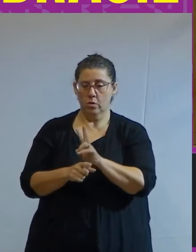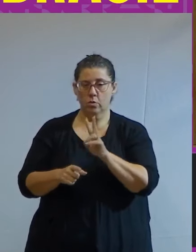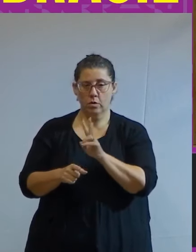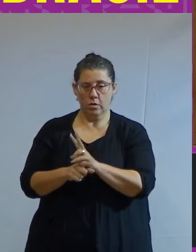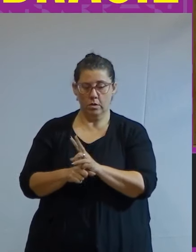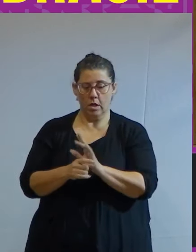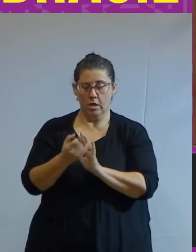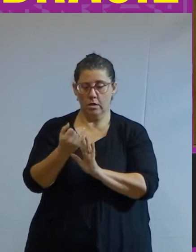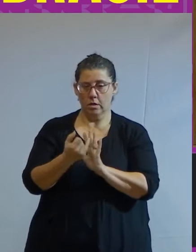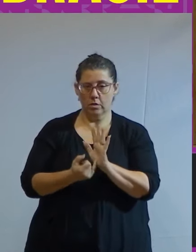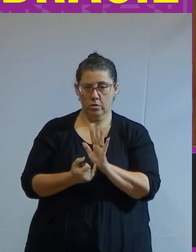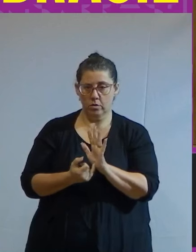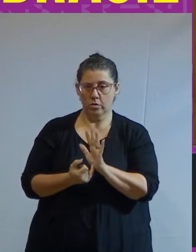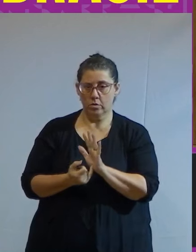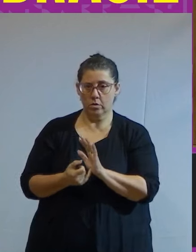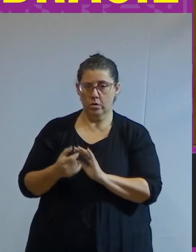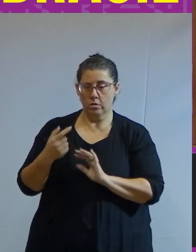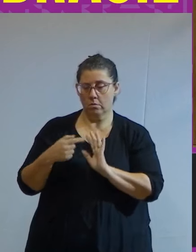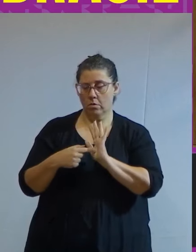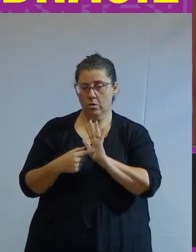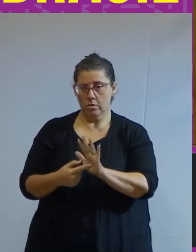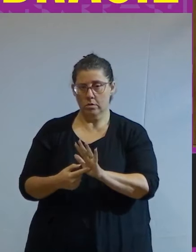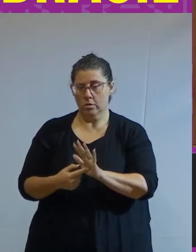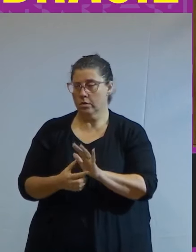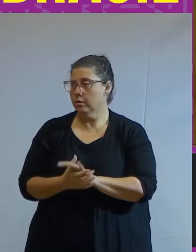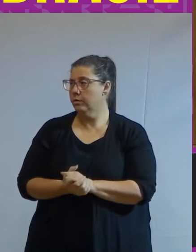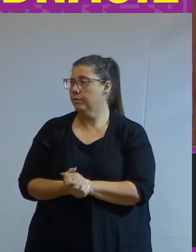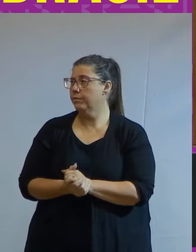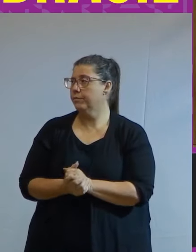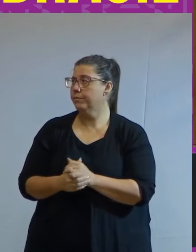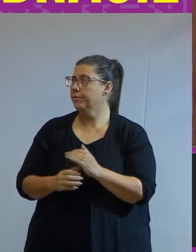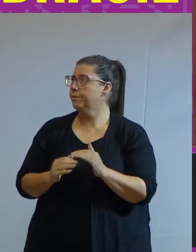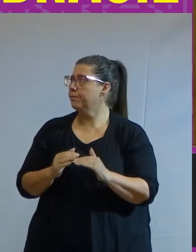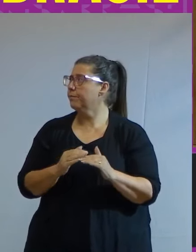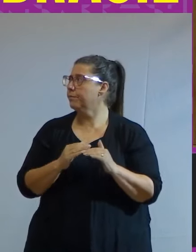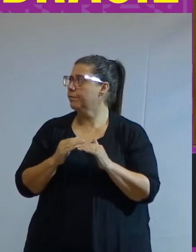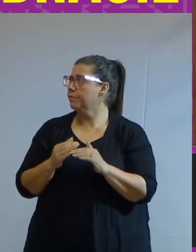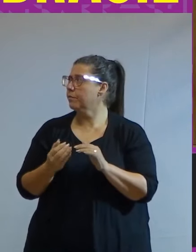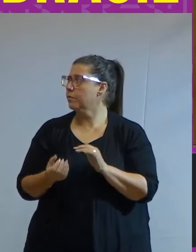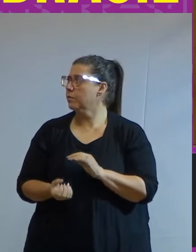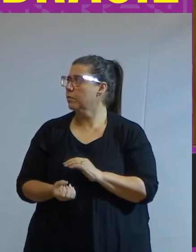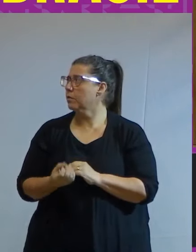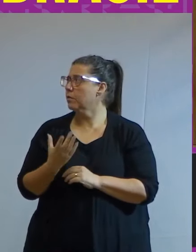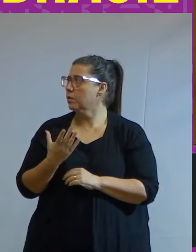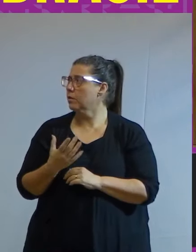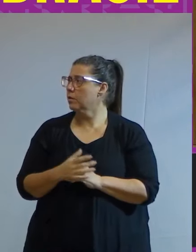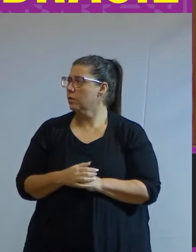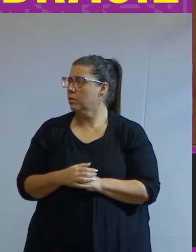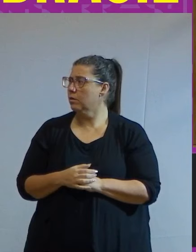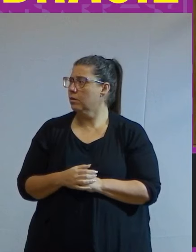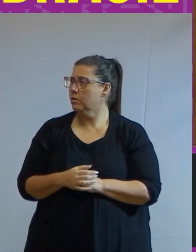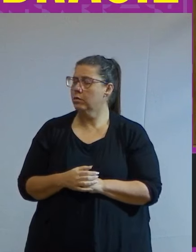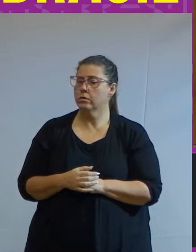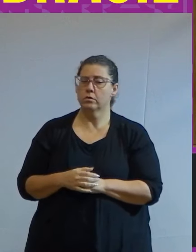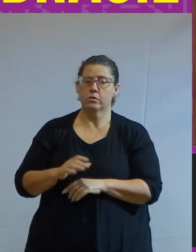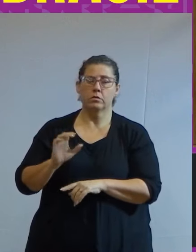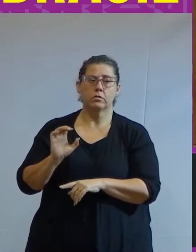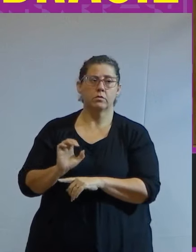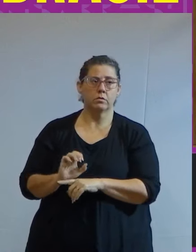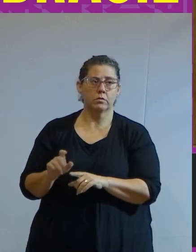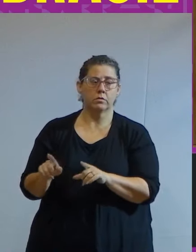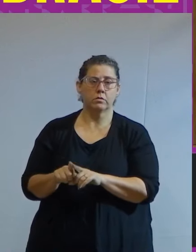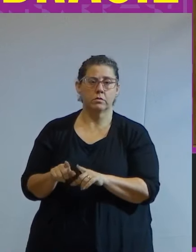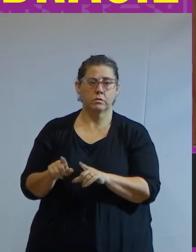identidade posta pela aparência posta pela igualdade que aparece na esfera do mercado o Estado precisa